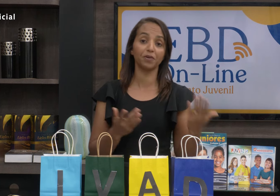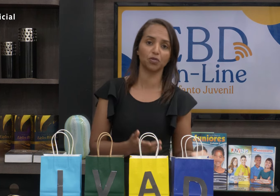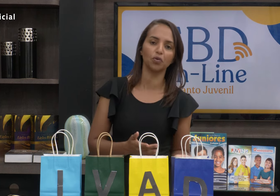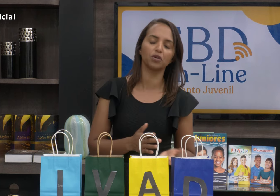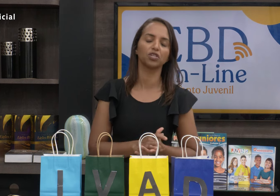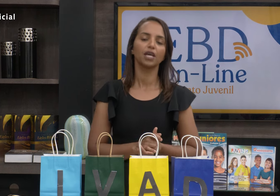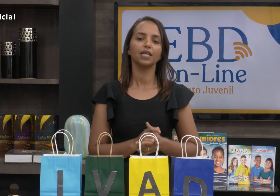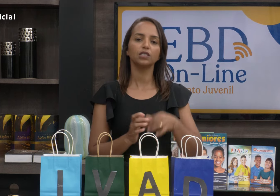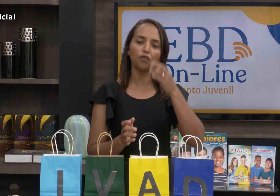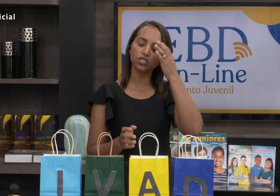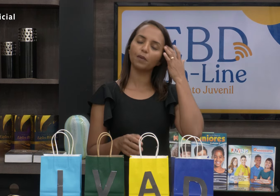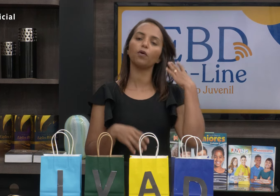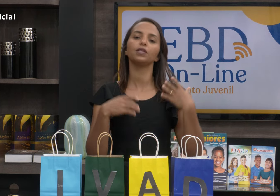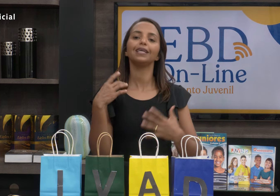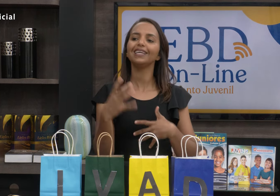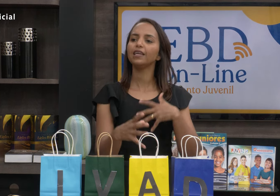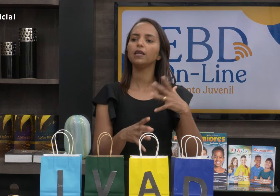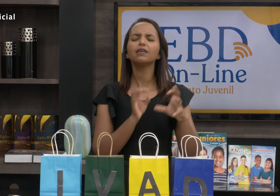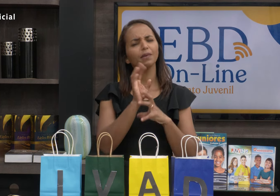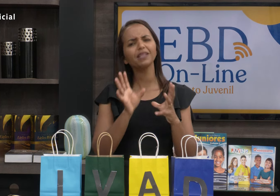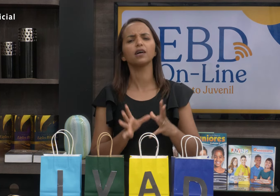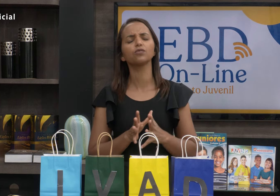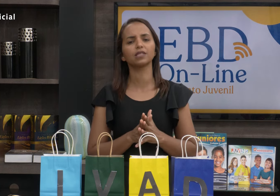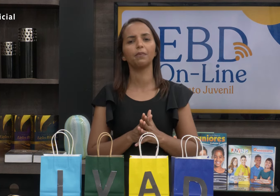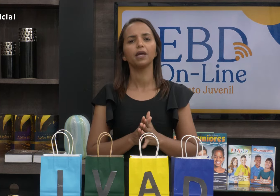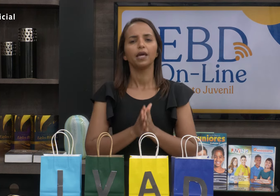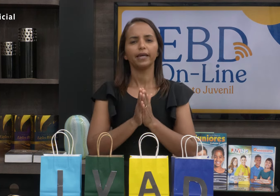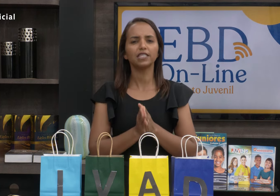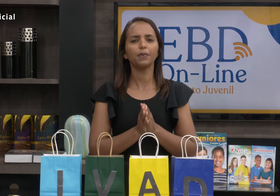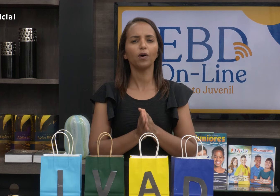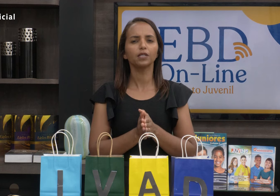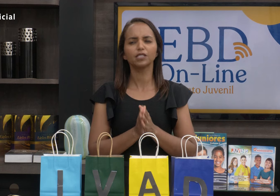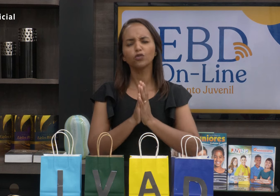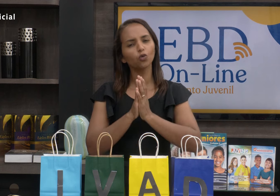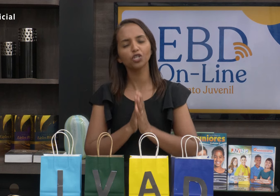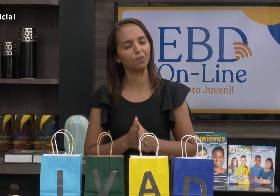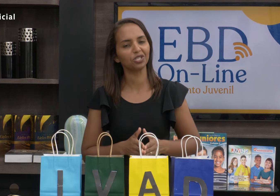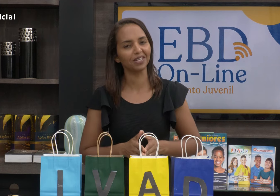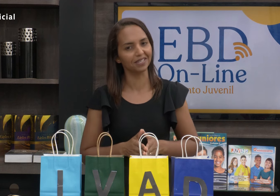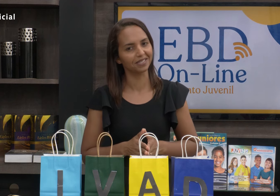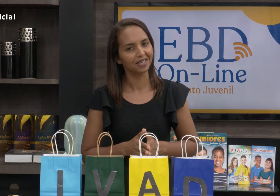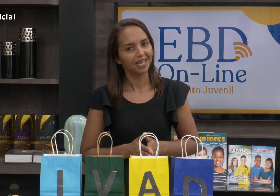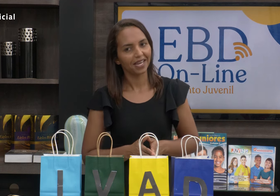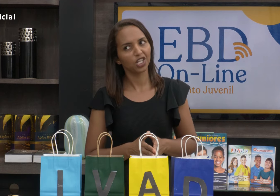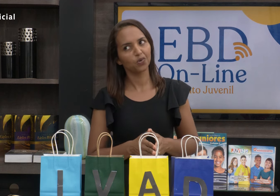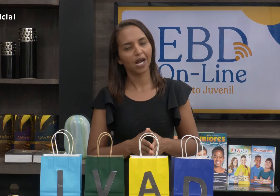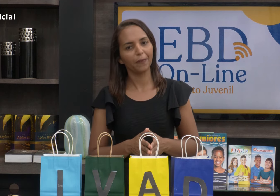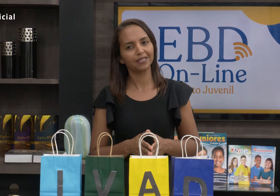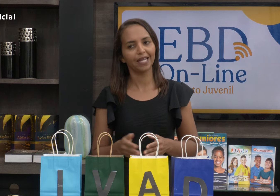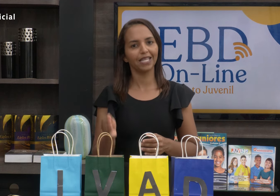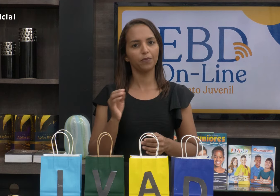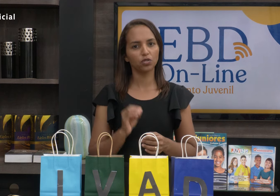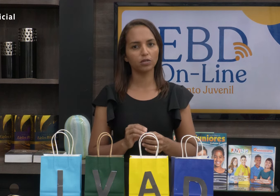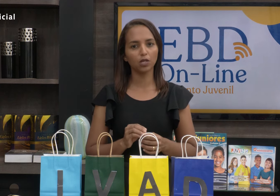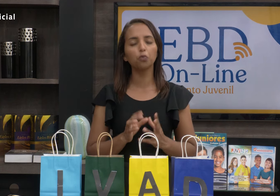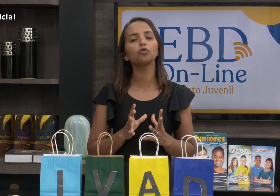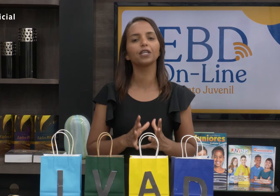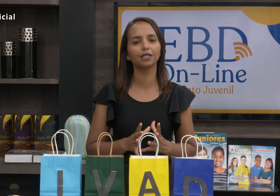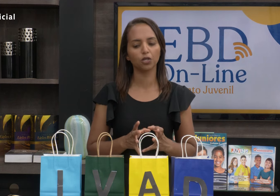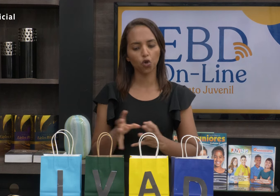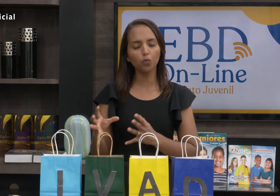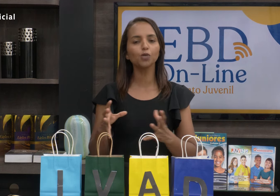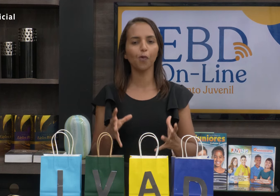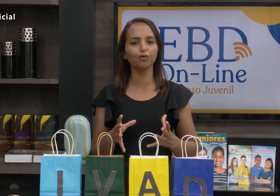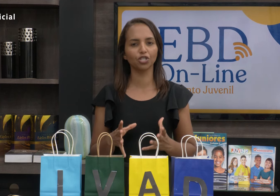igrejas e a pessoas? Então, você já pode ir incrementando, sabe? É sempre importante. Não subestime as crianças. Elas têm uma capacidade de absorção